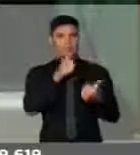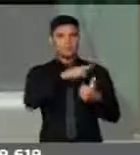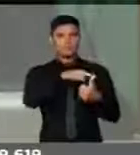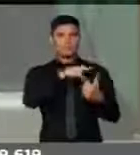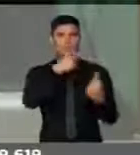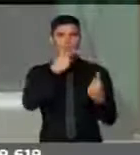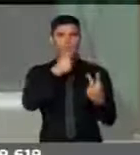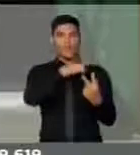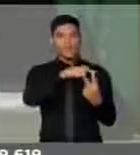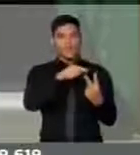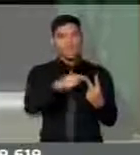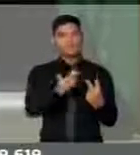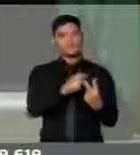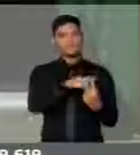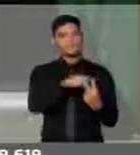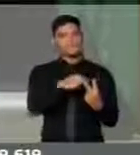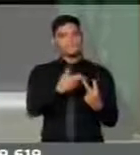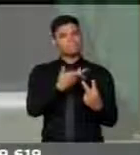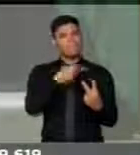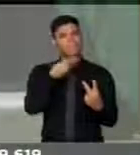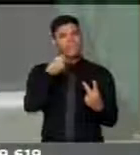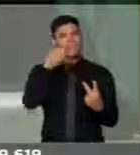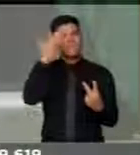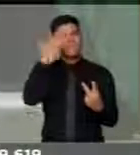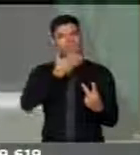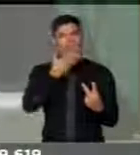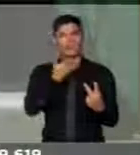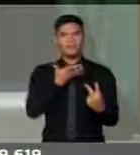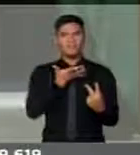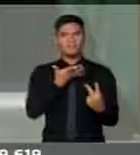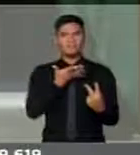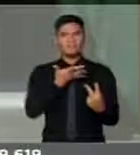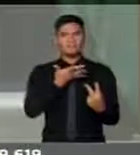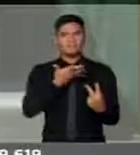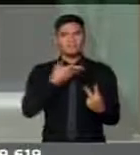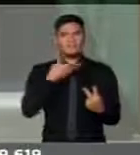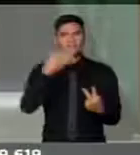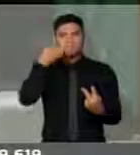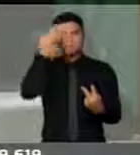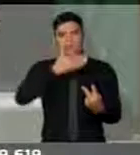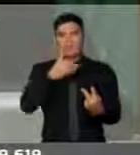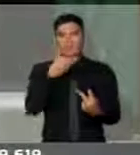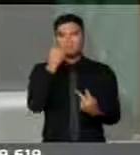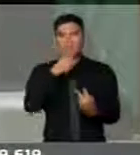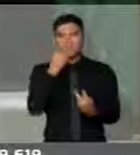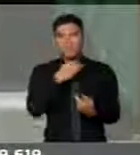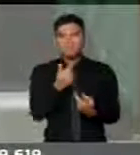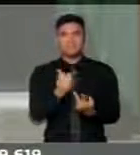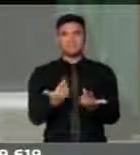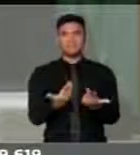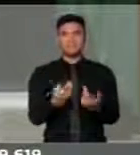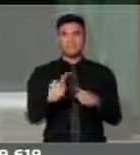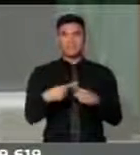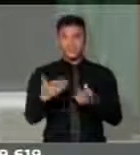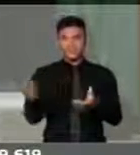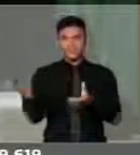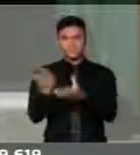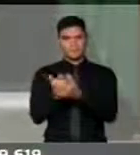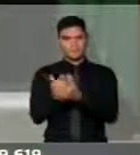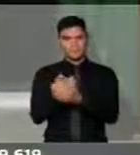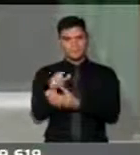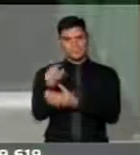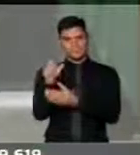suspensa, eram argumentos extremamente fágeis, porque a presidente não pode ser processada